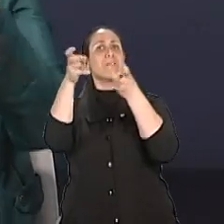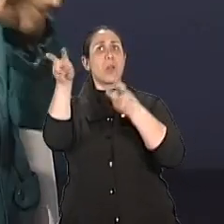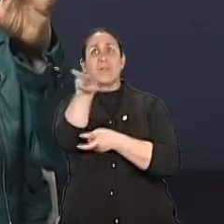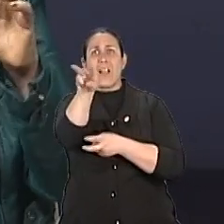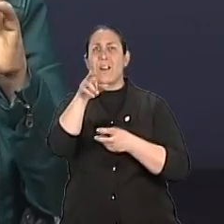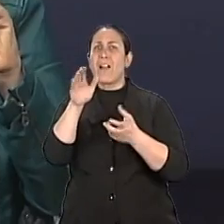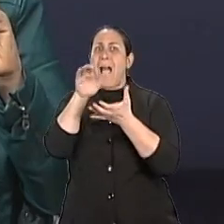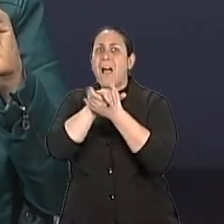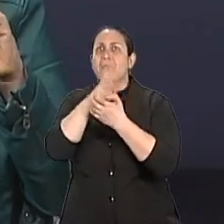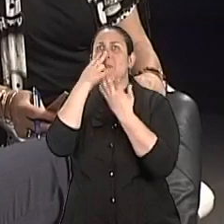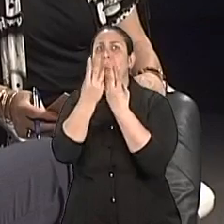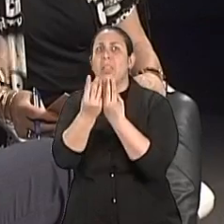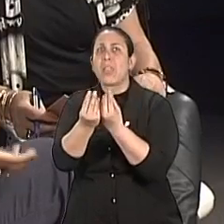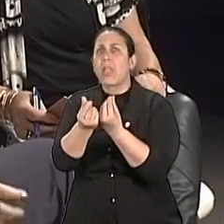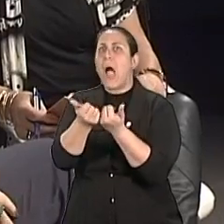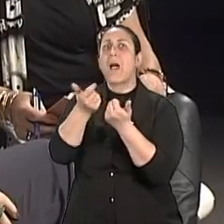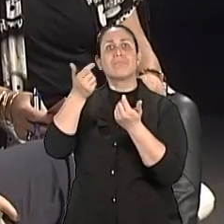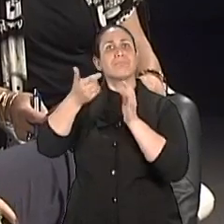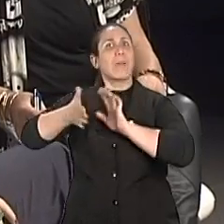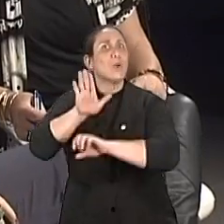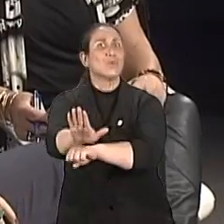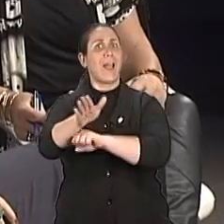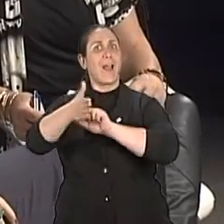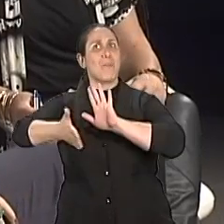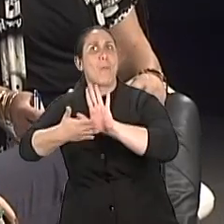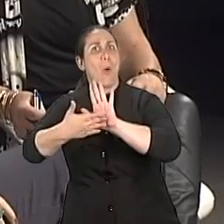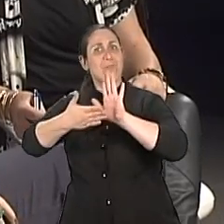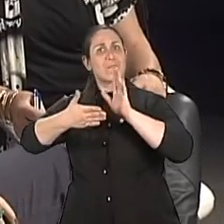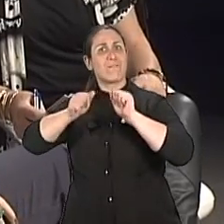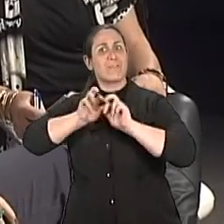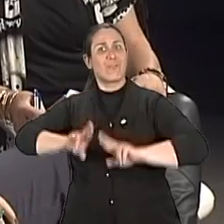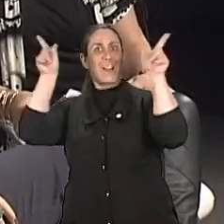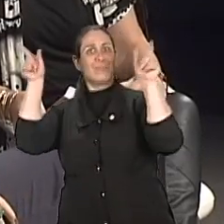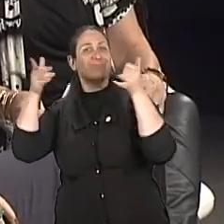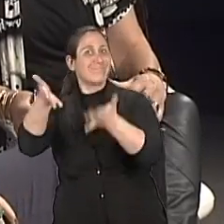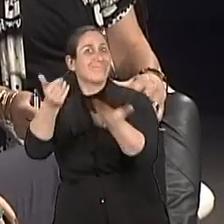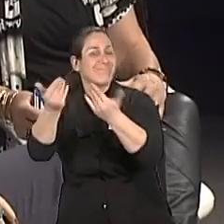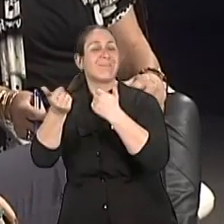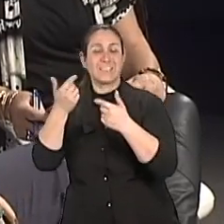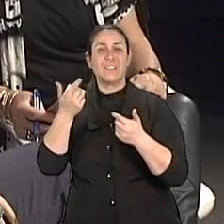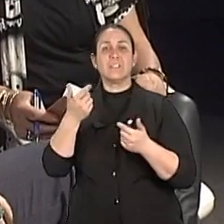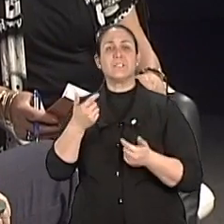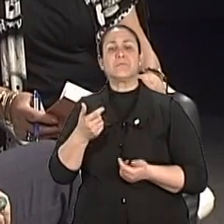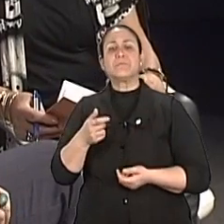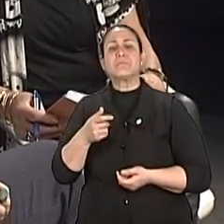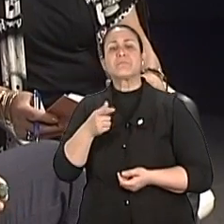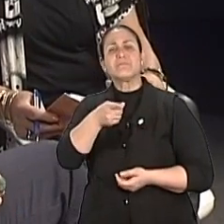todos os subsistemas. Porque as pessoas têm que ajudar. Claro. E para os filhos tem a questão de eu sou vocês amanhã.